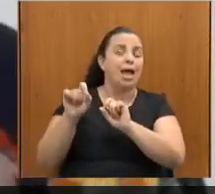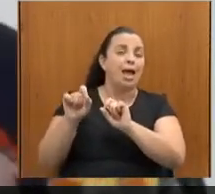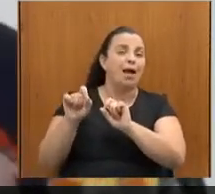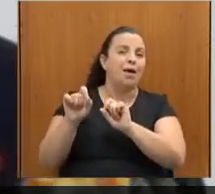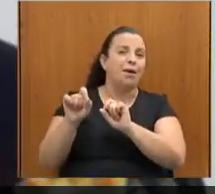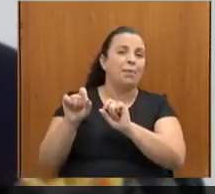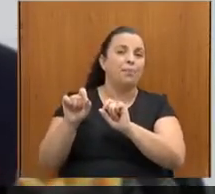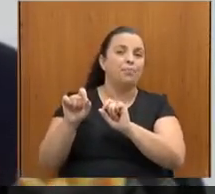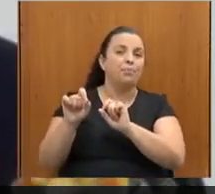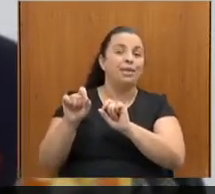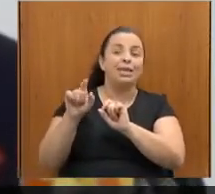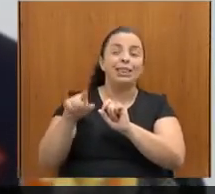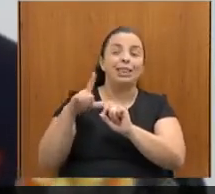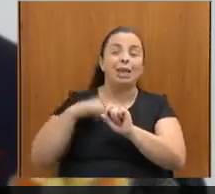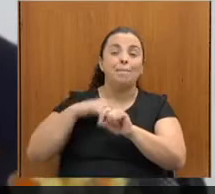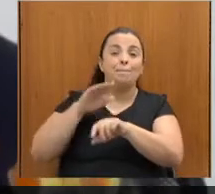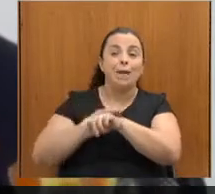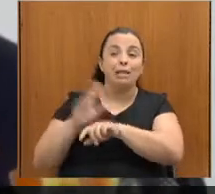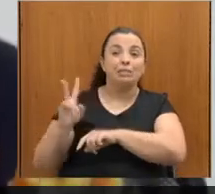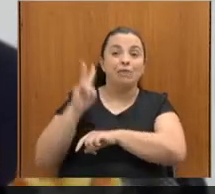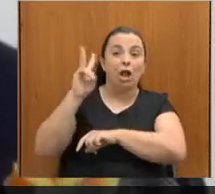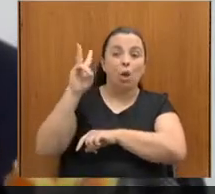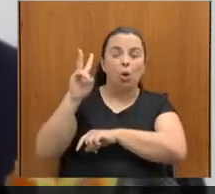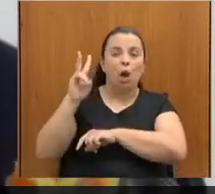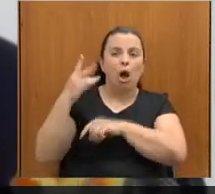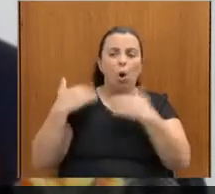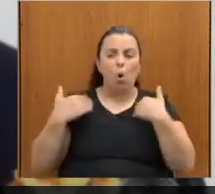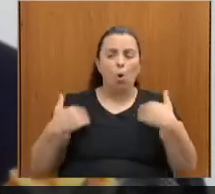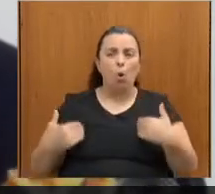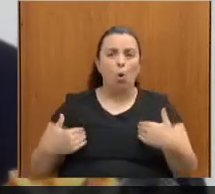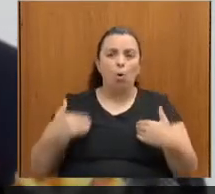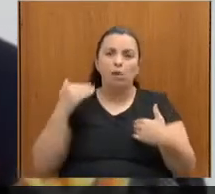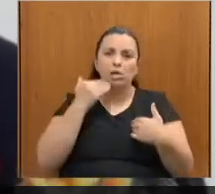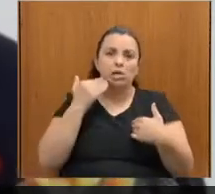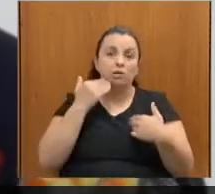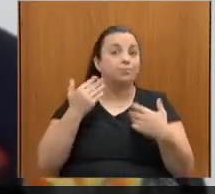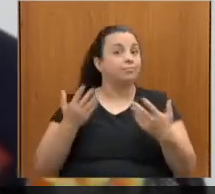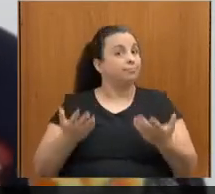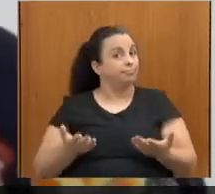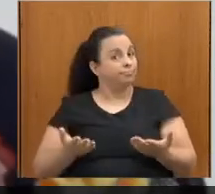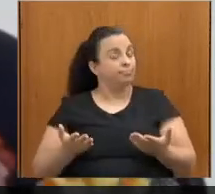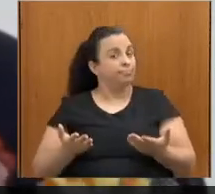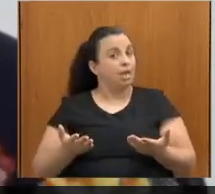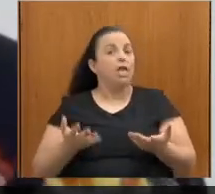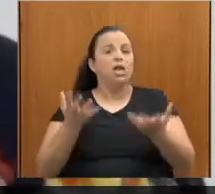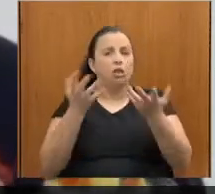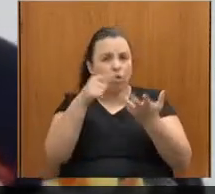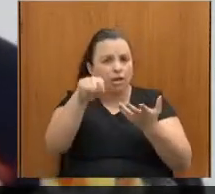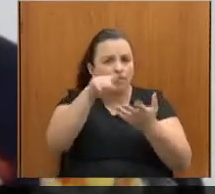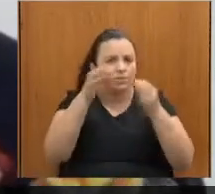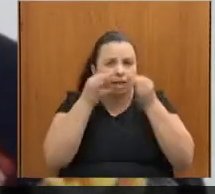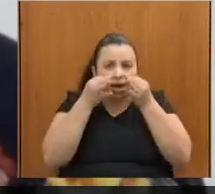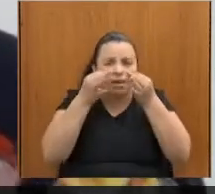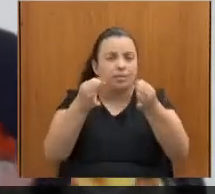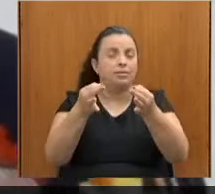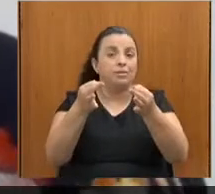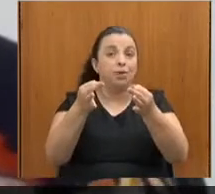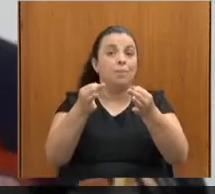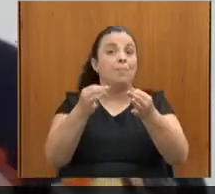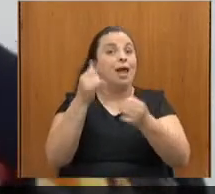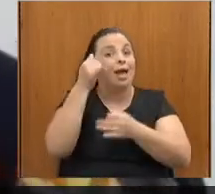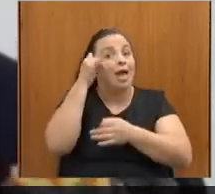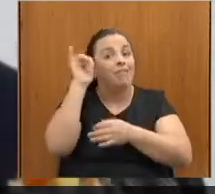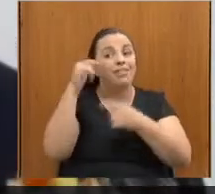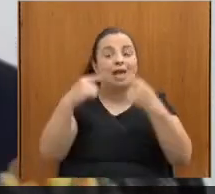parte do corpo. Então, é isso que a gente gostaria que vocês tivessem atenção para que a gente não perca esse debate, não permitam um